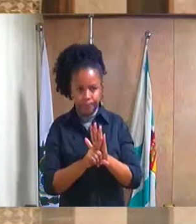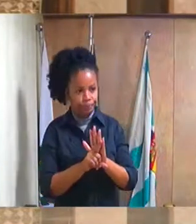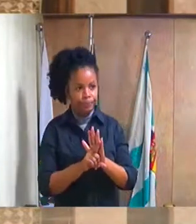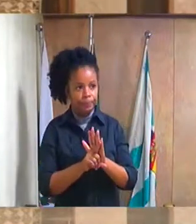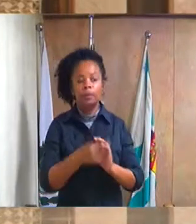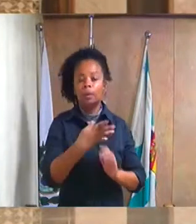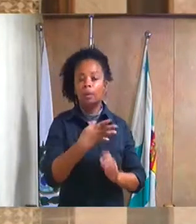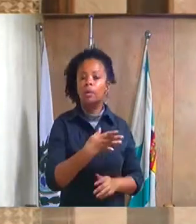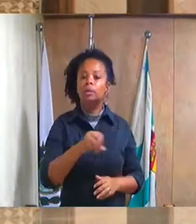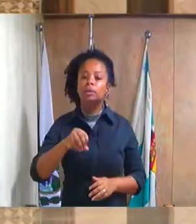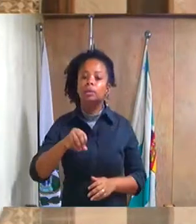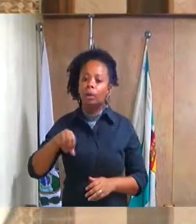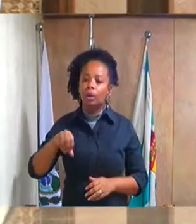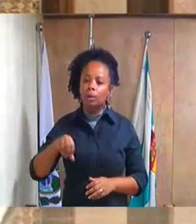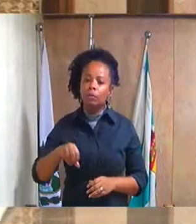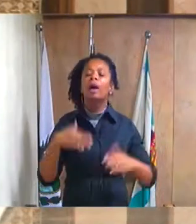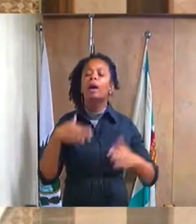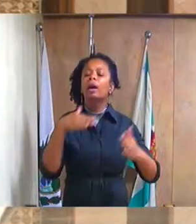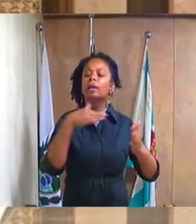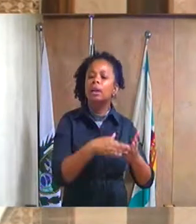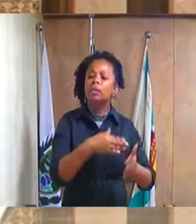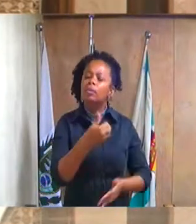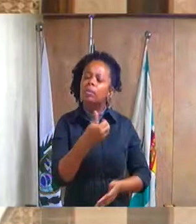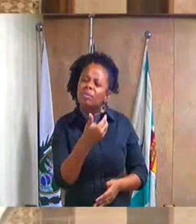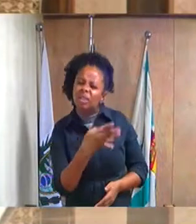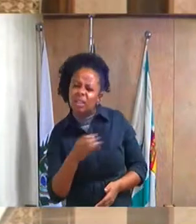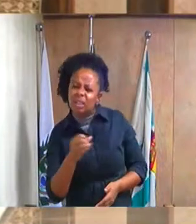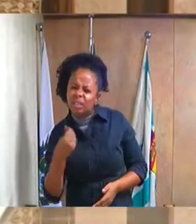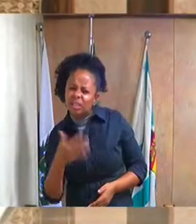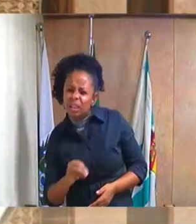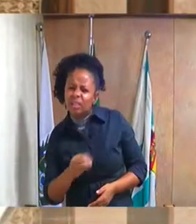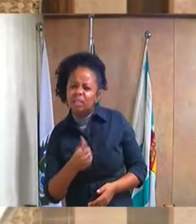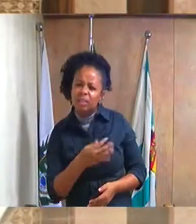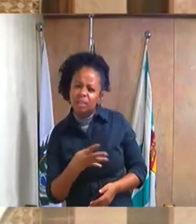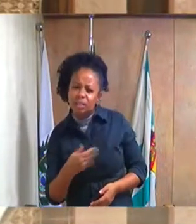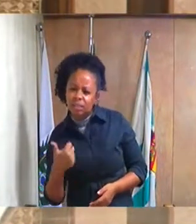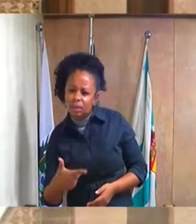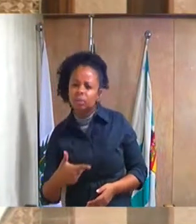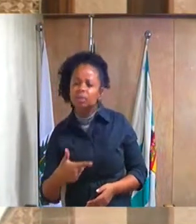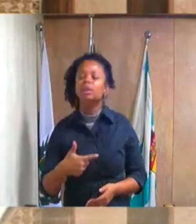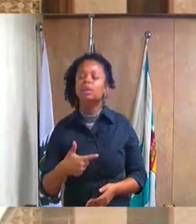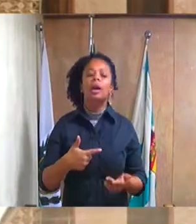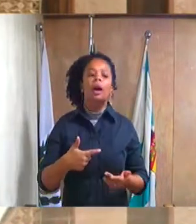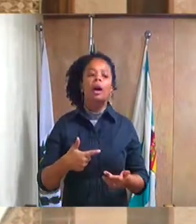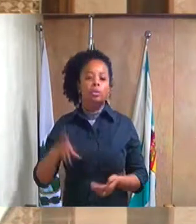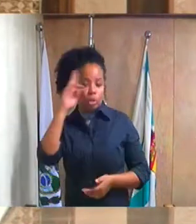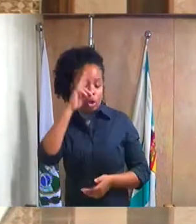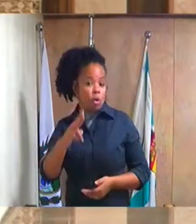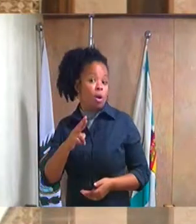409, 410 e 411, 411, 412, de autoria do vereador Nival Almeida,